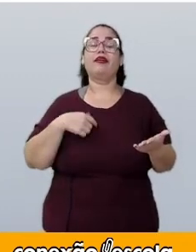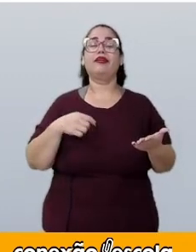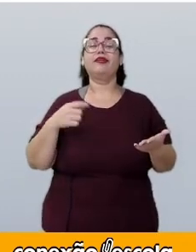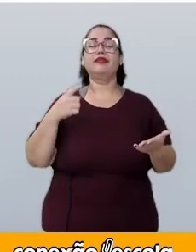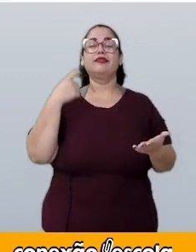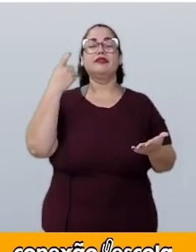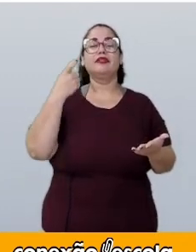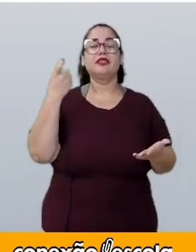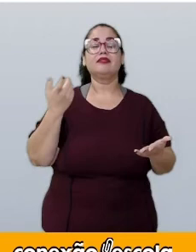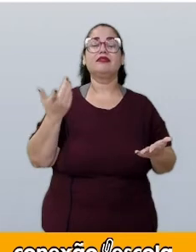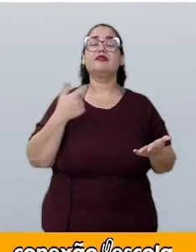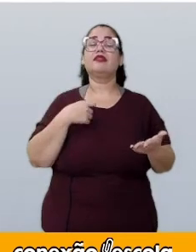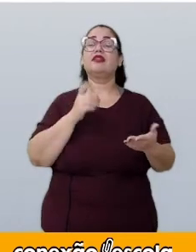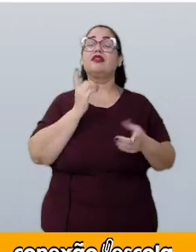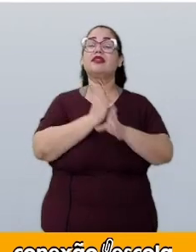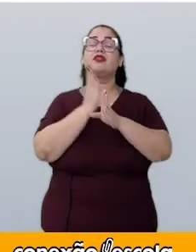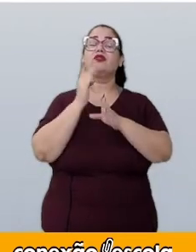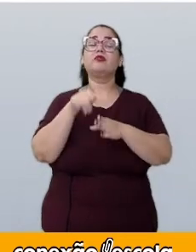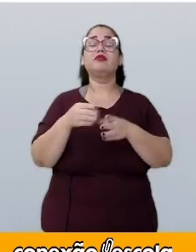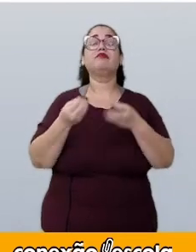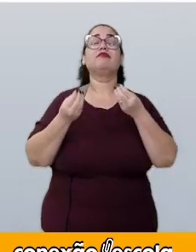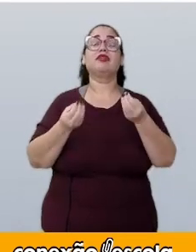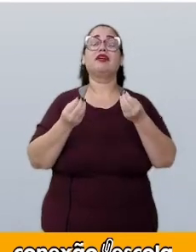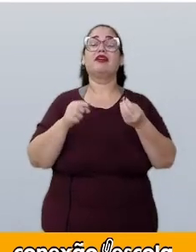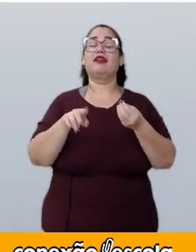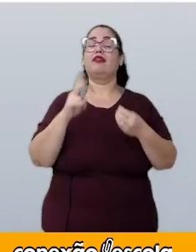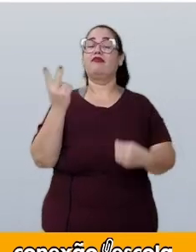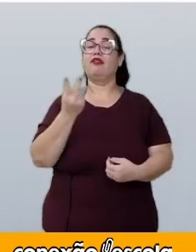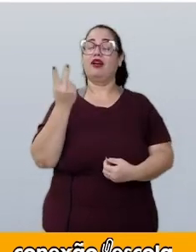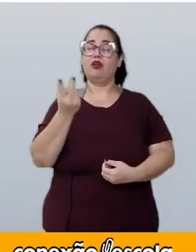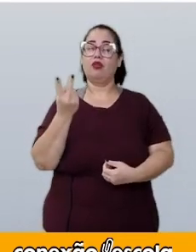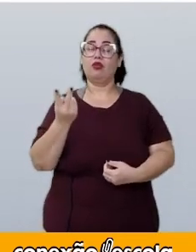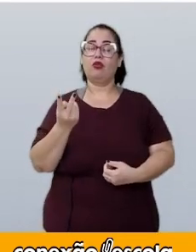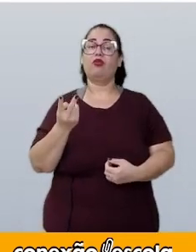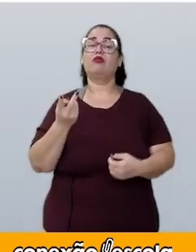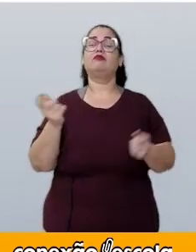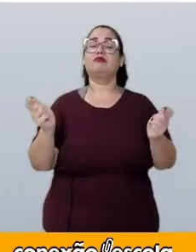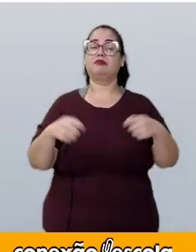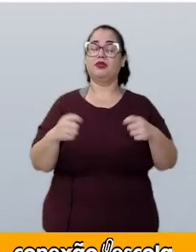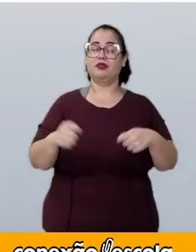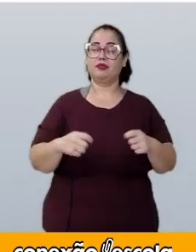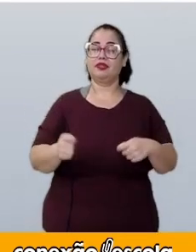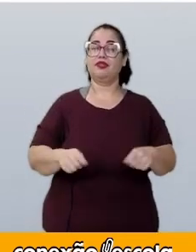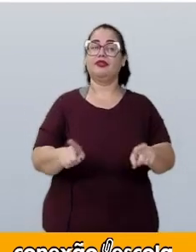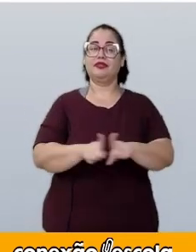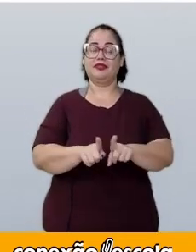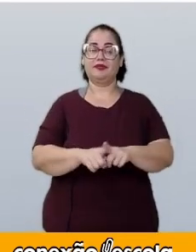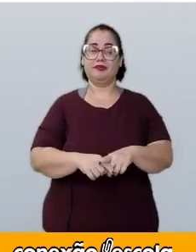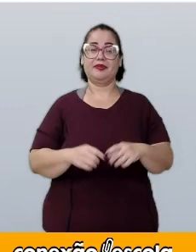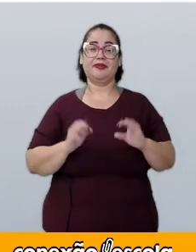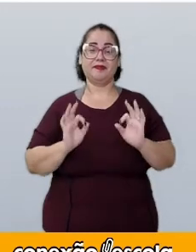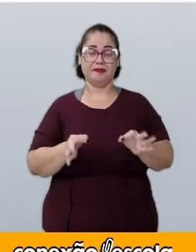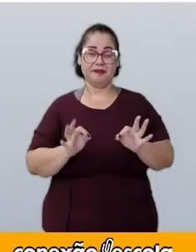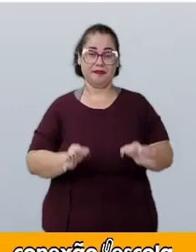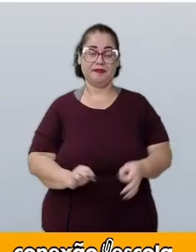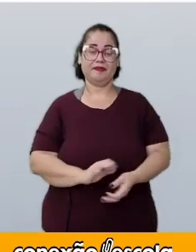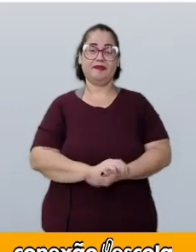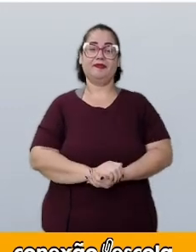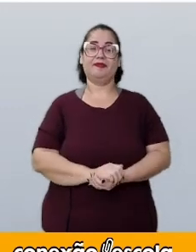intenção de descobrir os valores e as possibilidades. Certo?